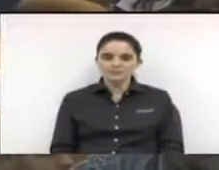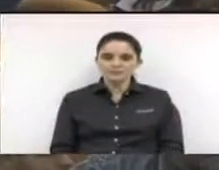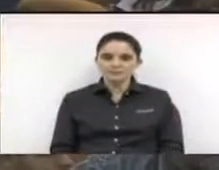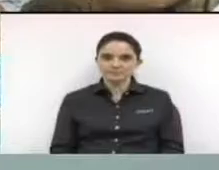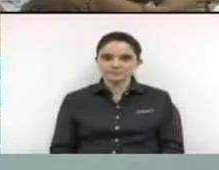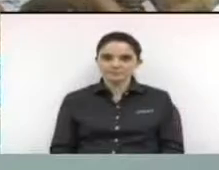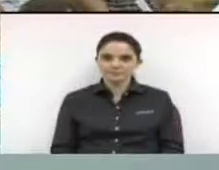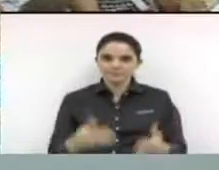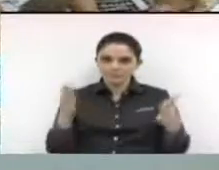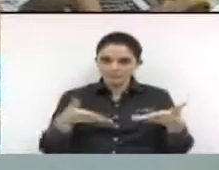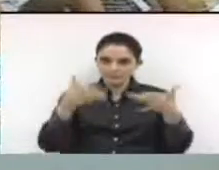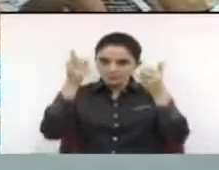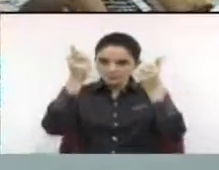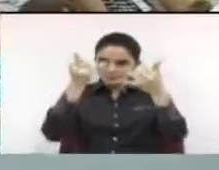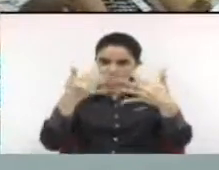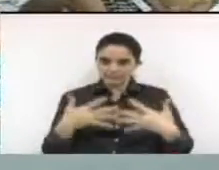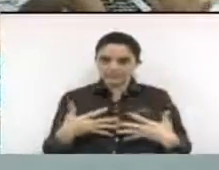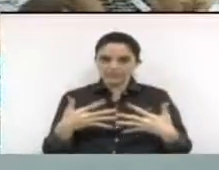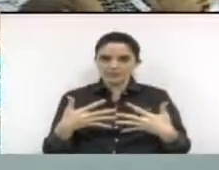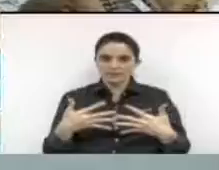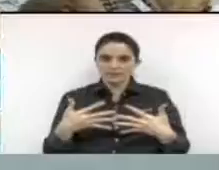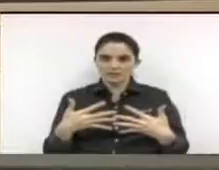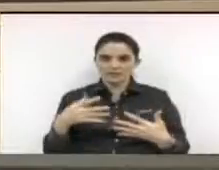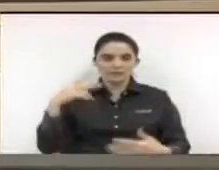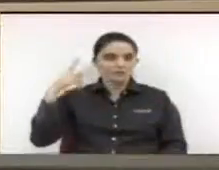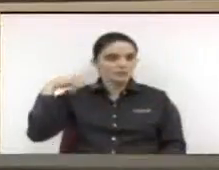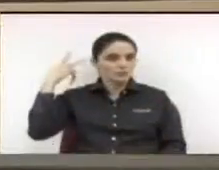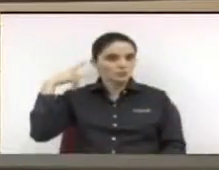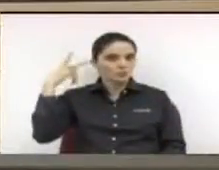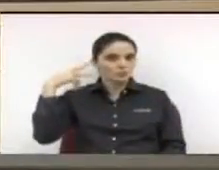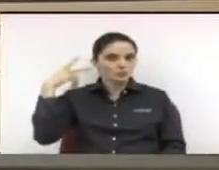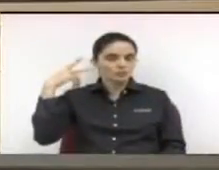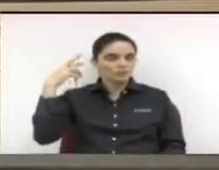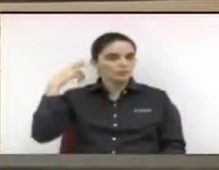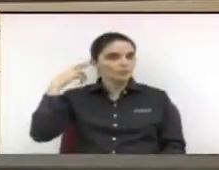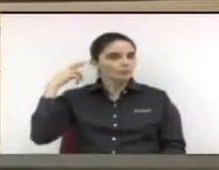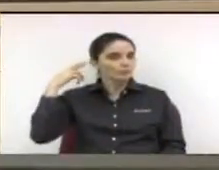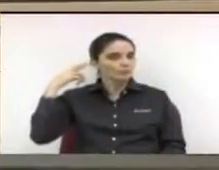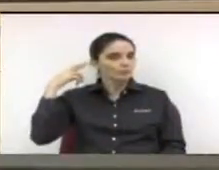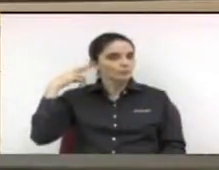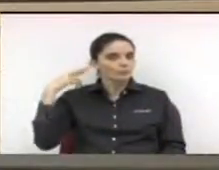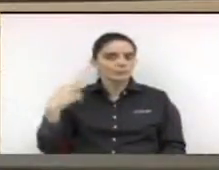Agora, para a justificativa de voto, vereador Ronei Costa Martins.